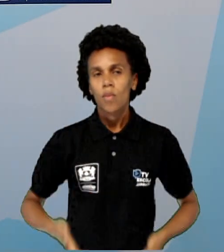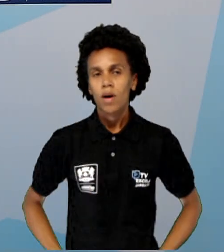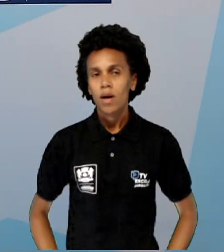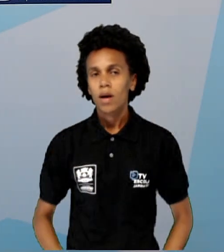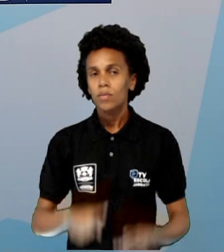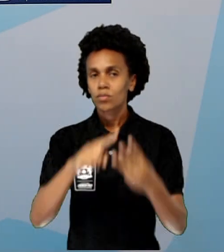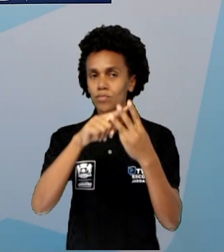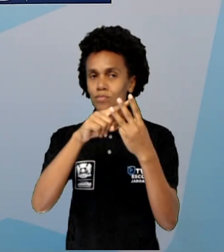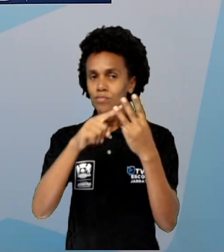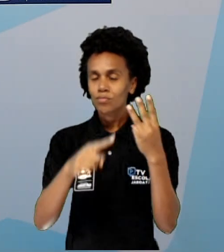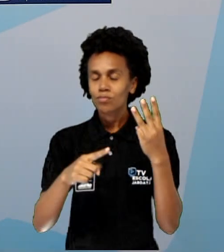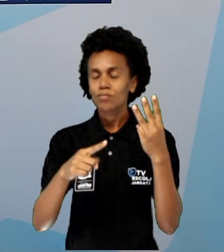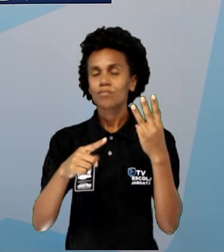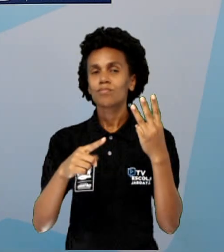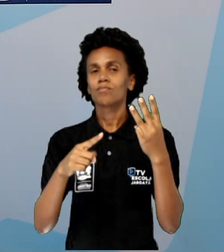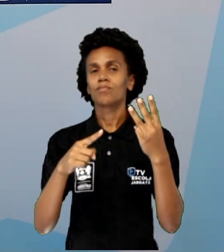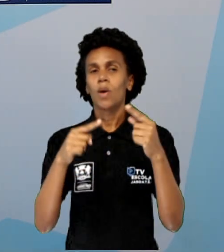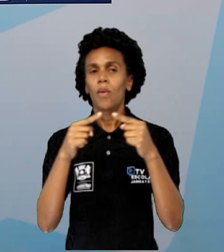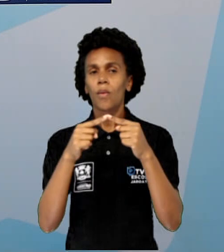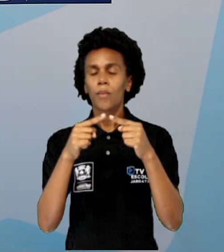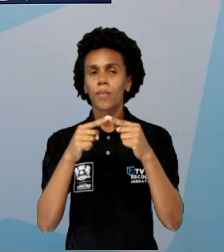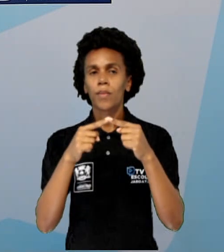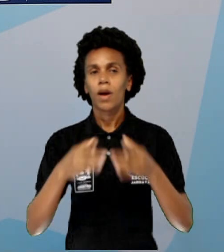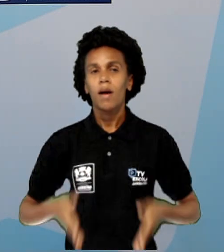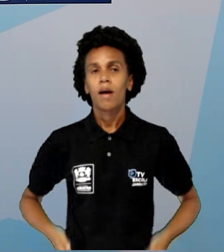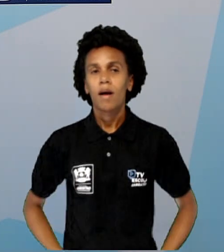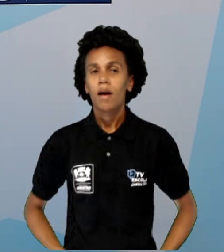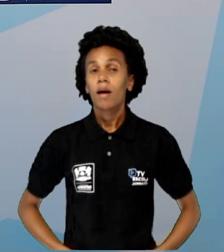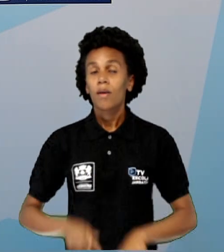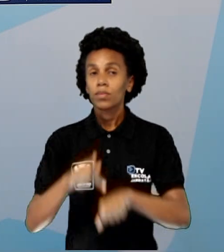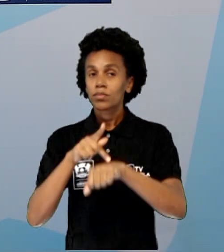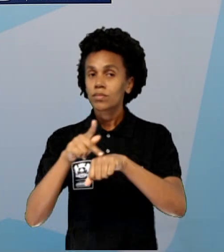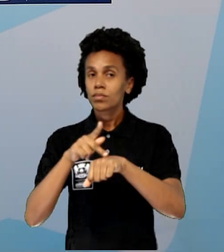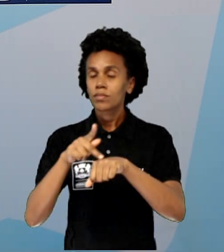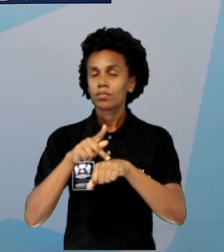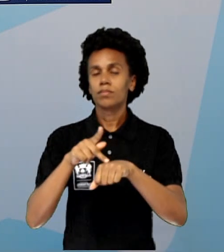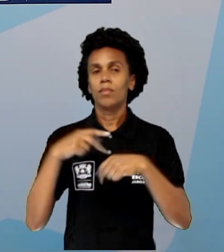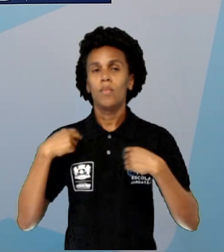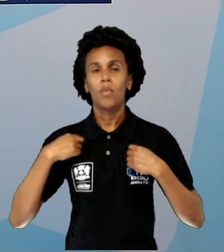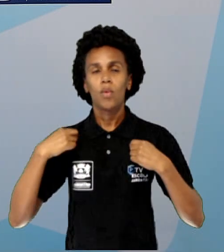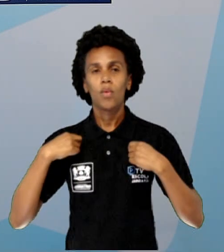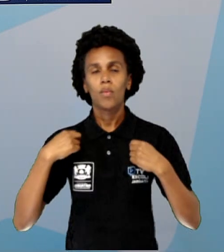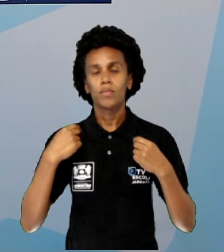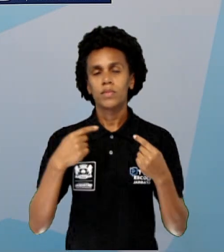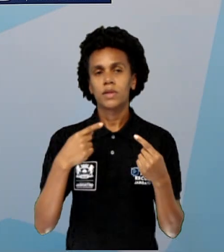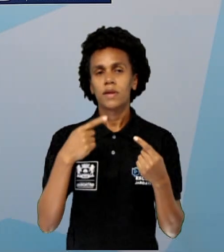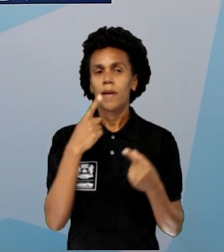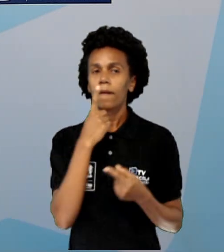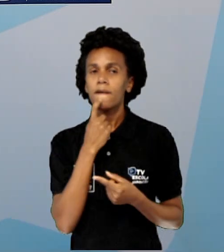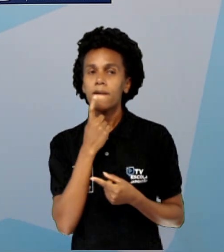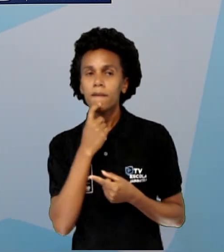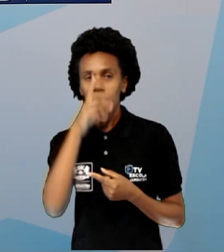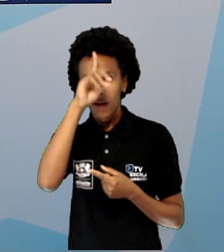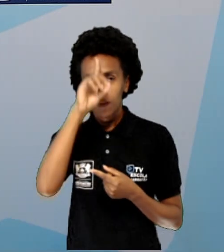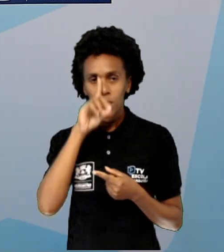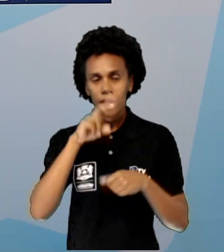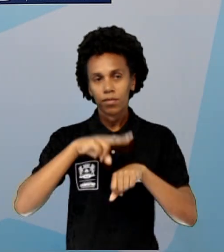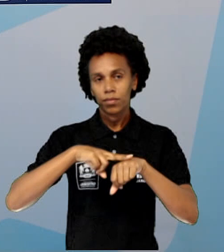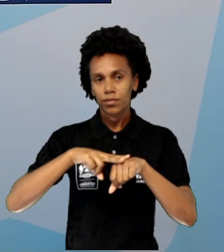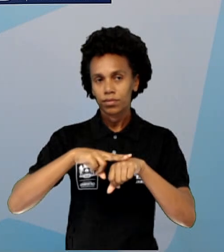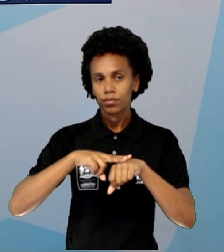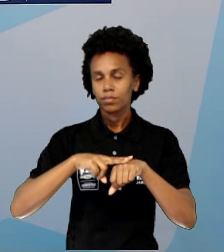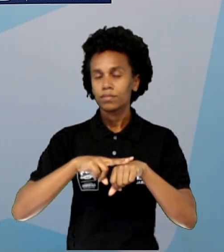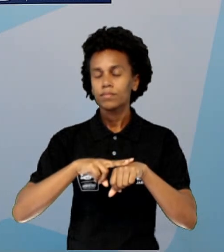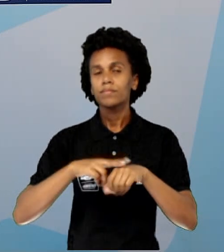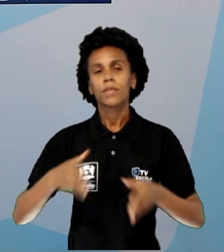combinações, porque essa calça preta, do jeito que tá aqui, né? Com a blusa vermelha, amarela e verde. E essa calça branca, com a blusa